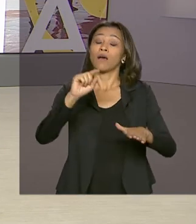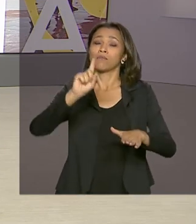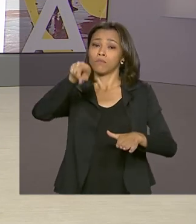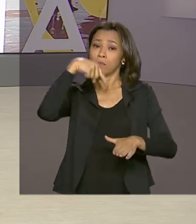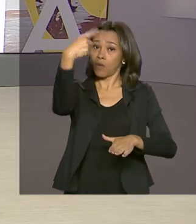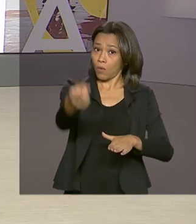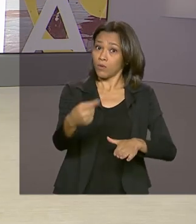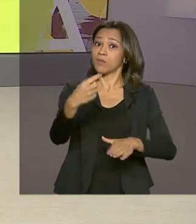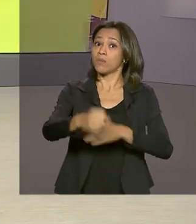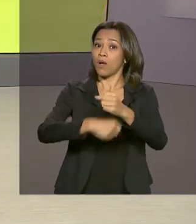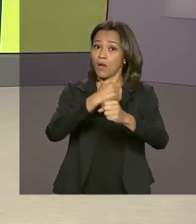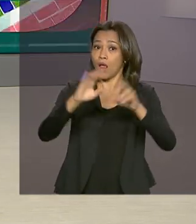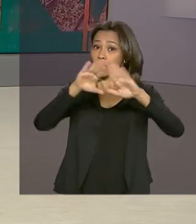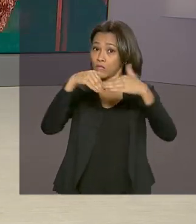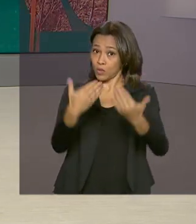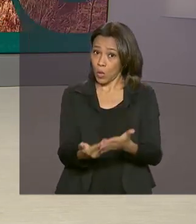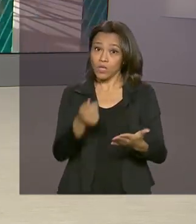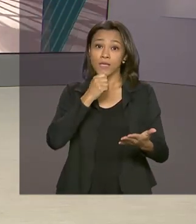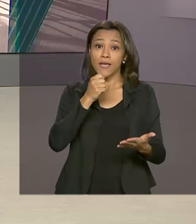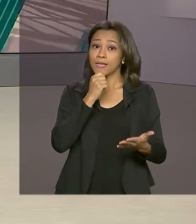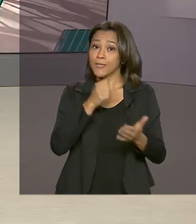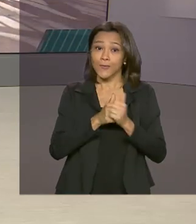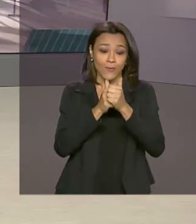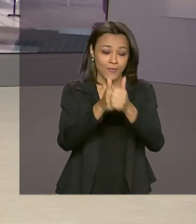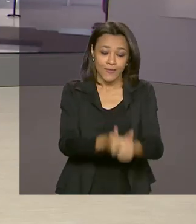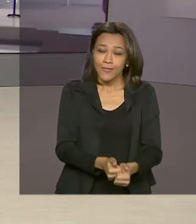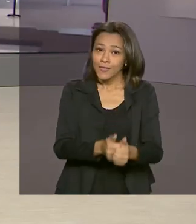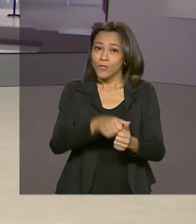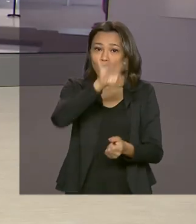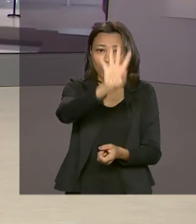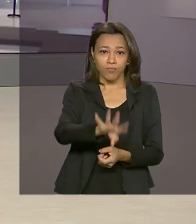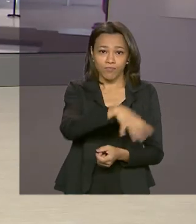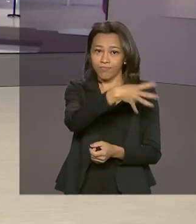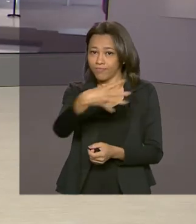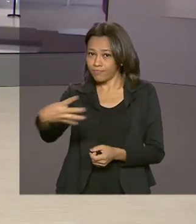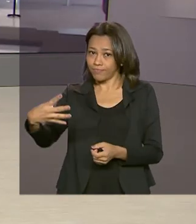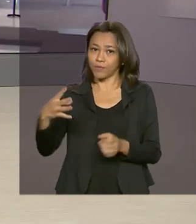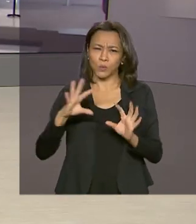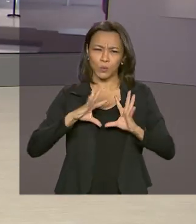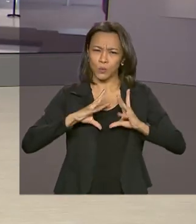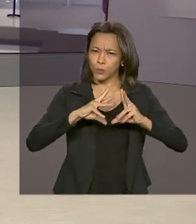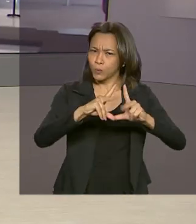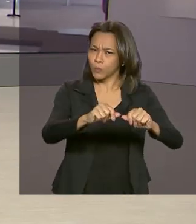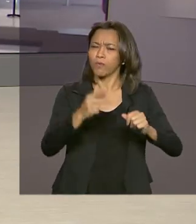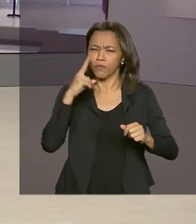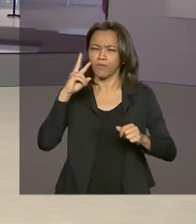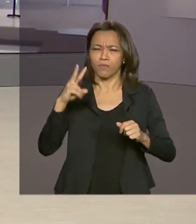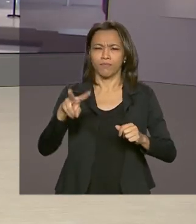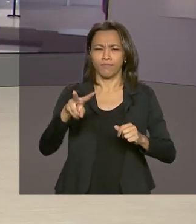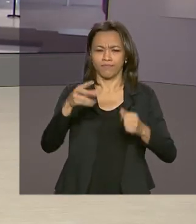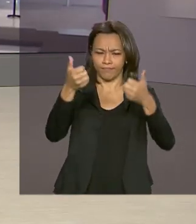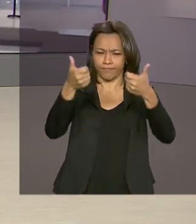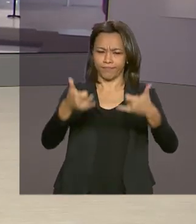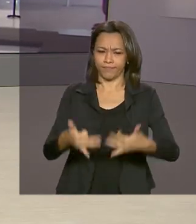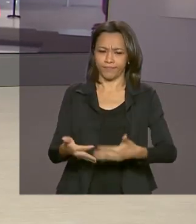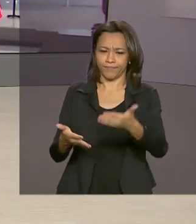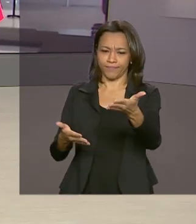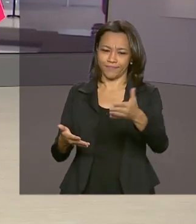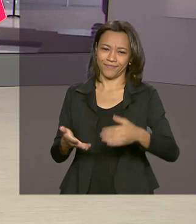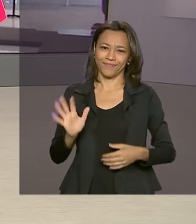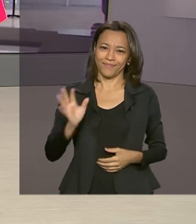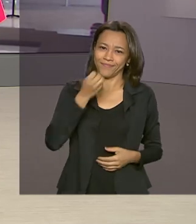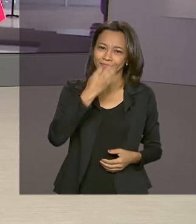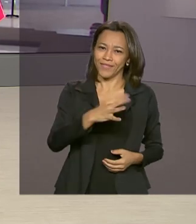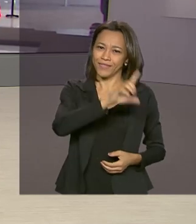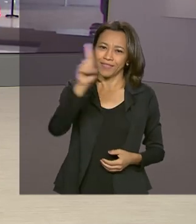vem a carga horária que não foi cumprida. Vamos saber os detalhes então com a repórter Selma Dias. Oi, Selma, bom dia! Oi,